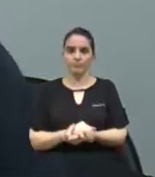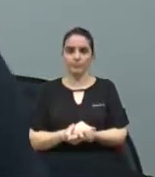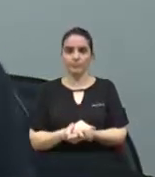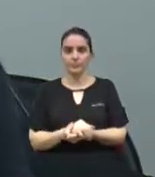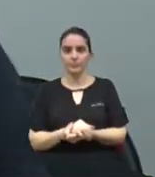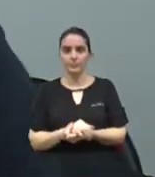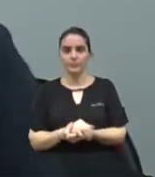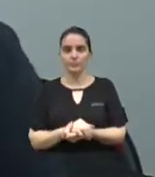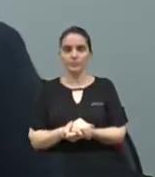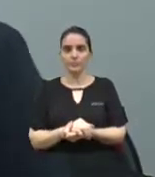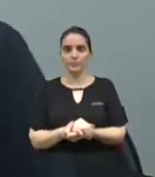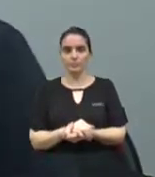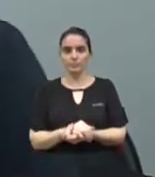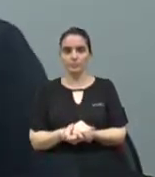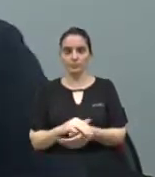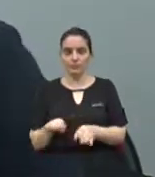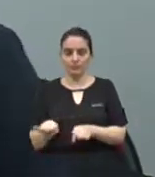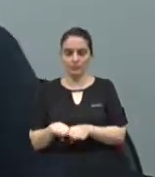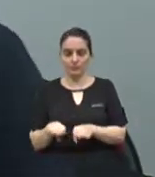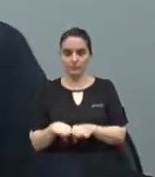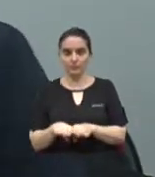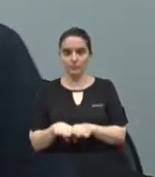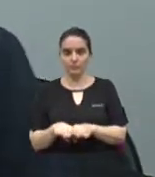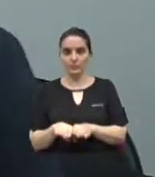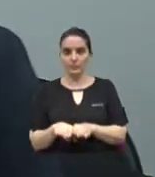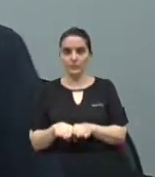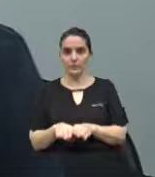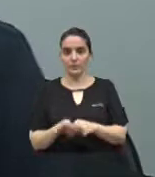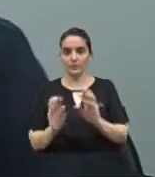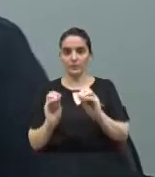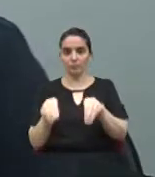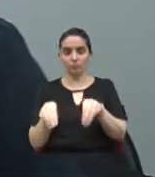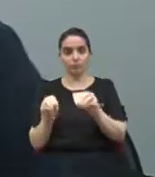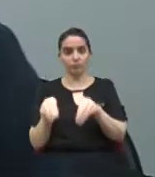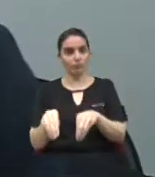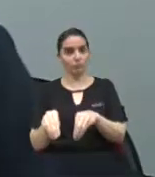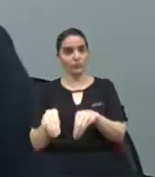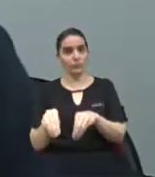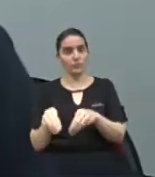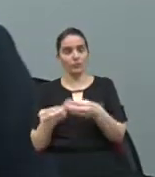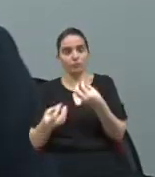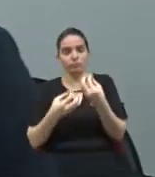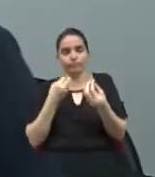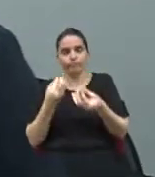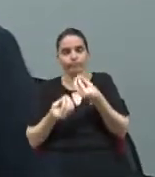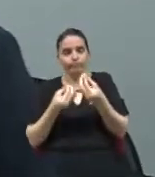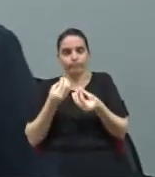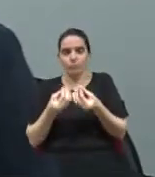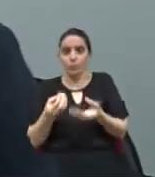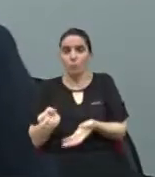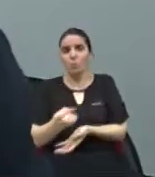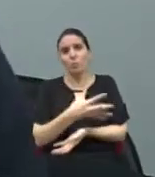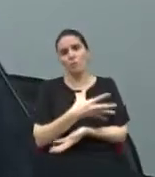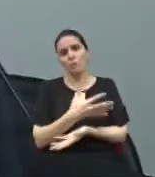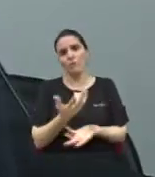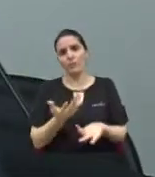como também instalar um novo modelo para que